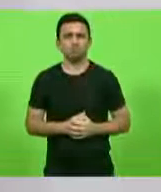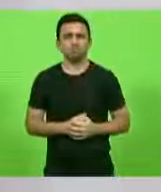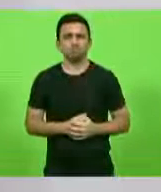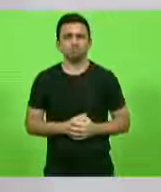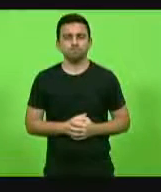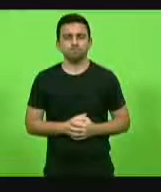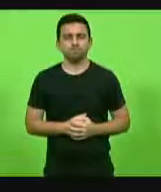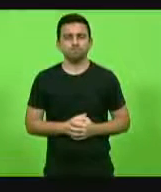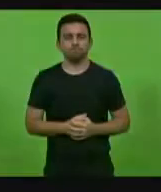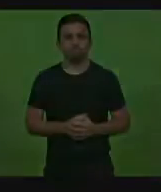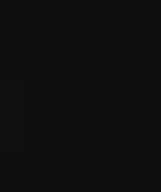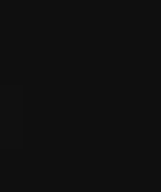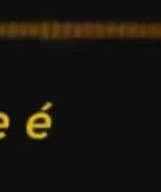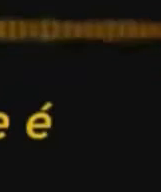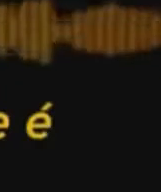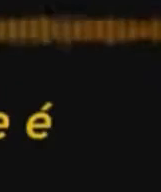próxima.